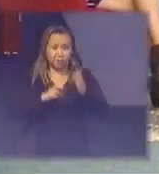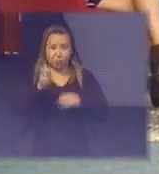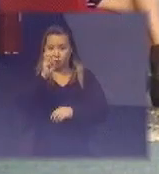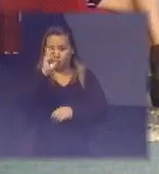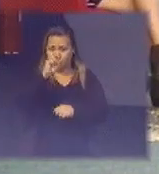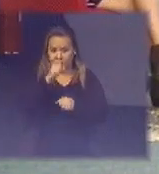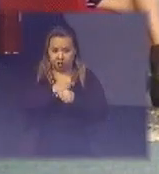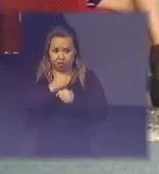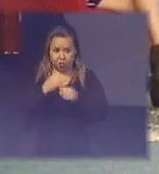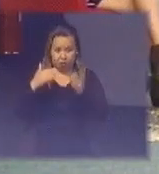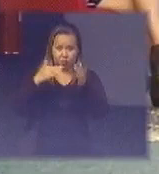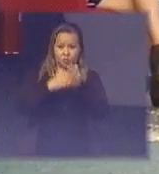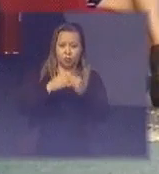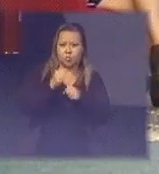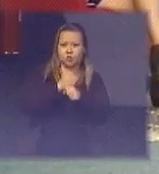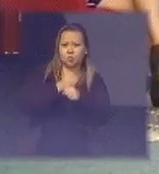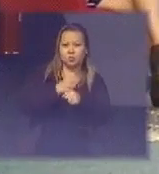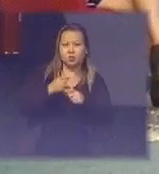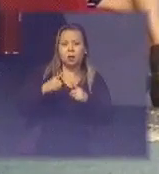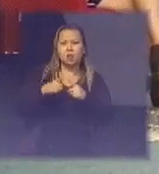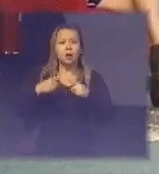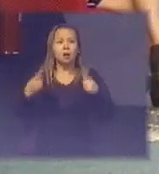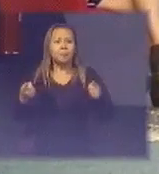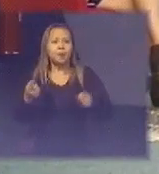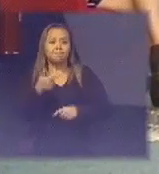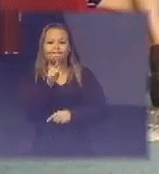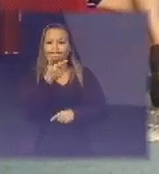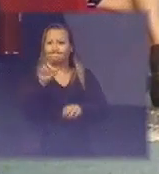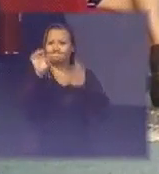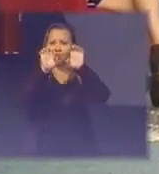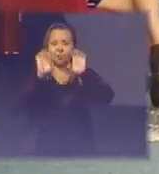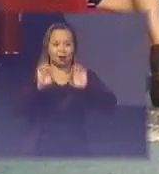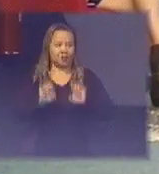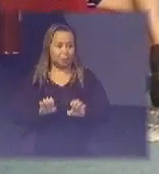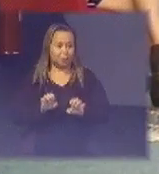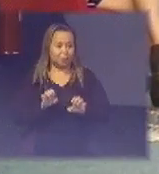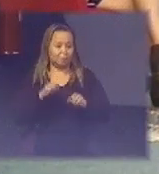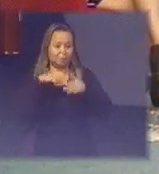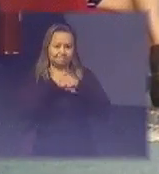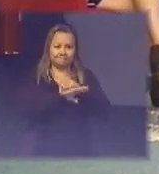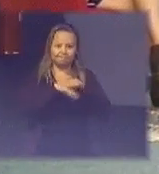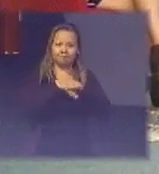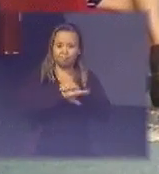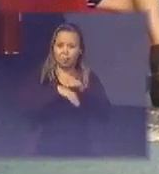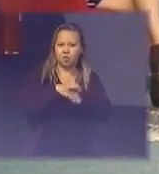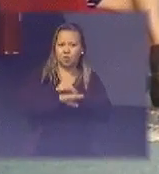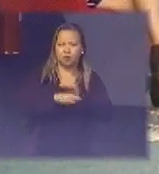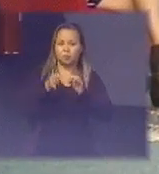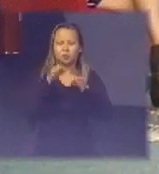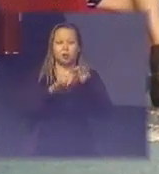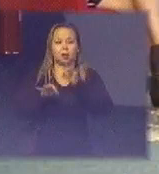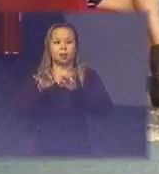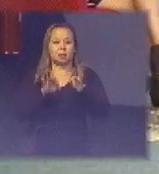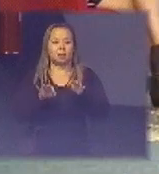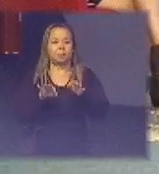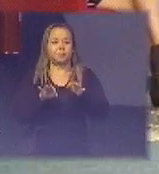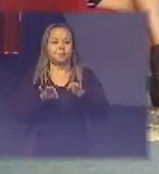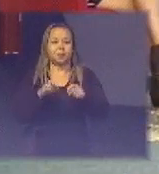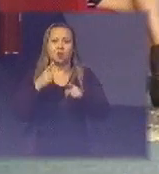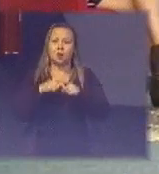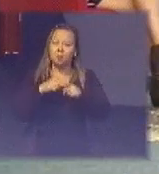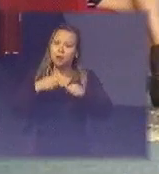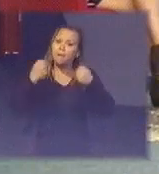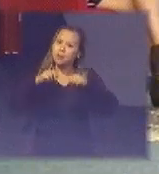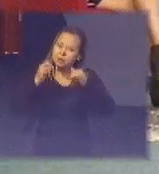conseguiu mas esses dados estão lá não tem um sistema por trás não ele foi garimpado mesmo para botar nos relatórios porque a entende que tem que dar essa